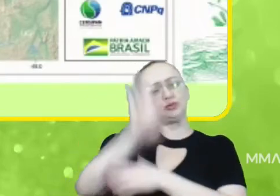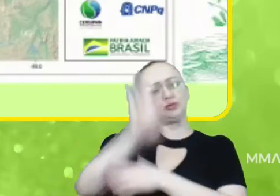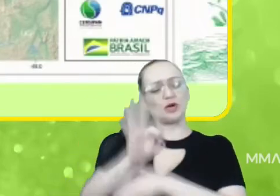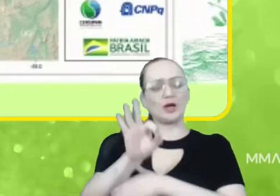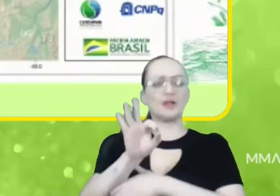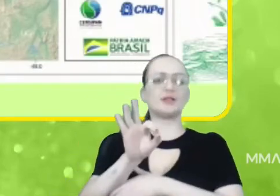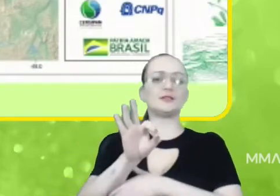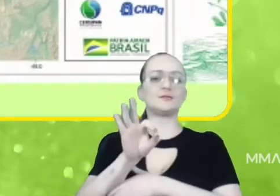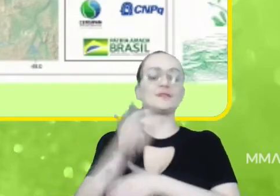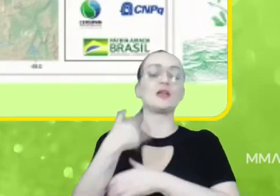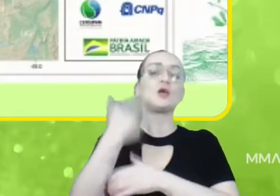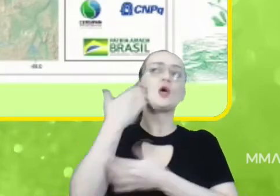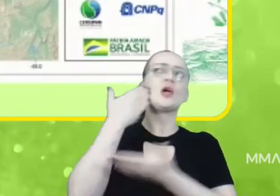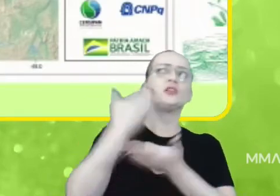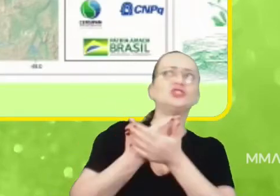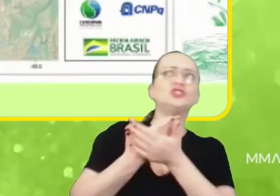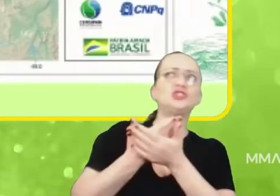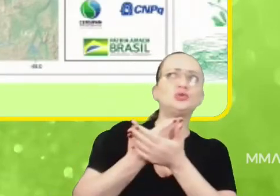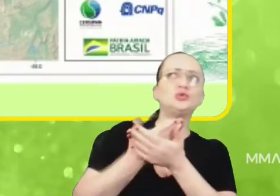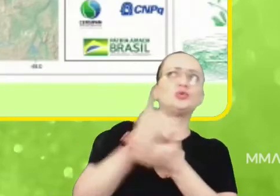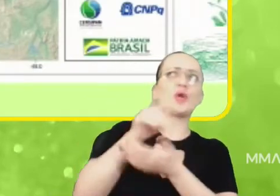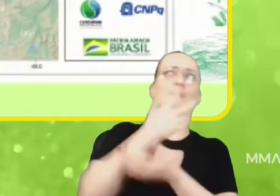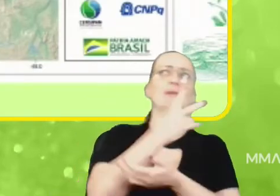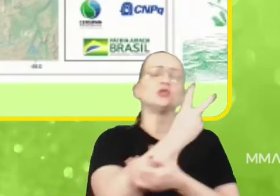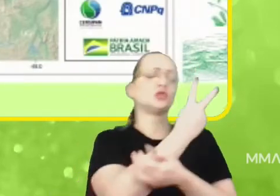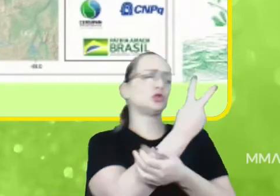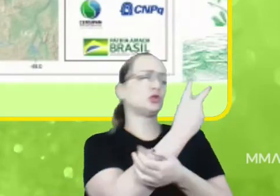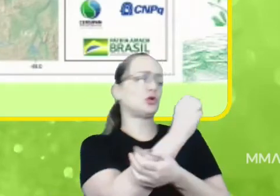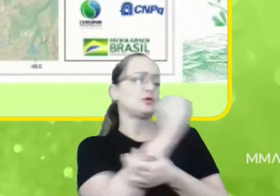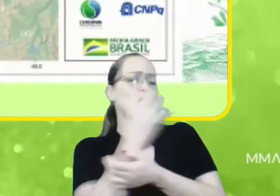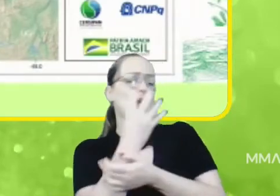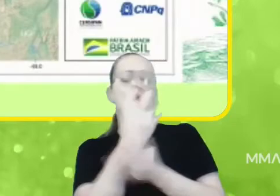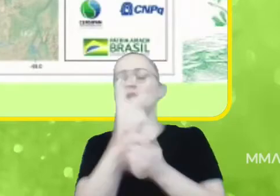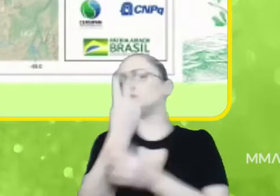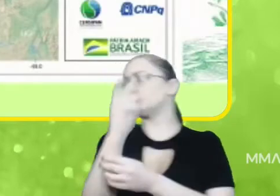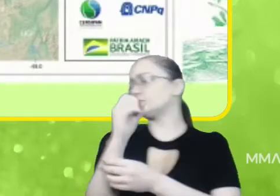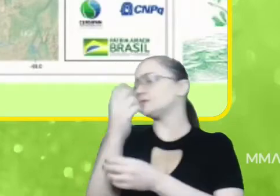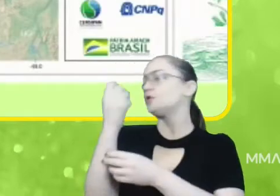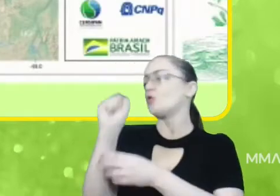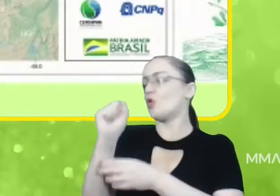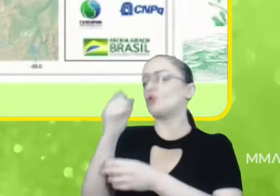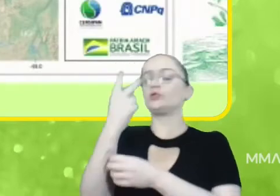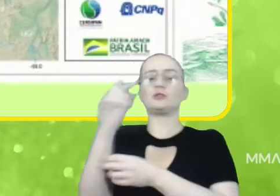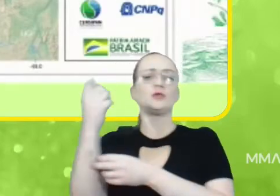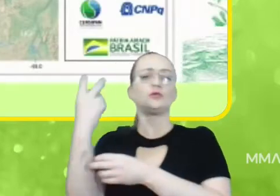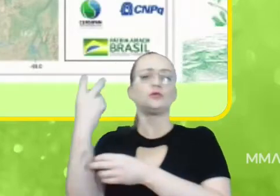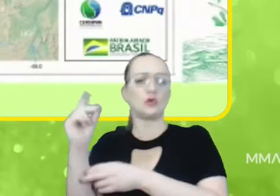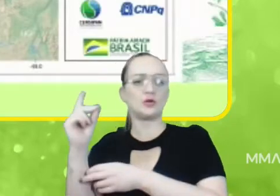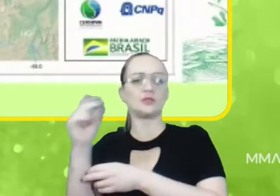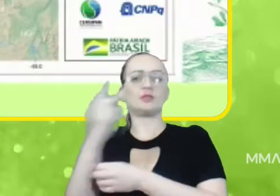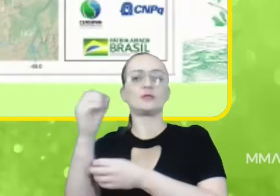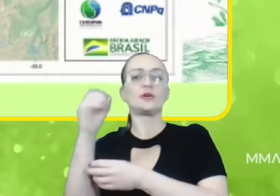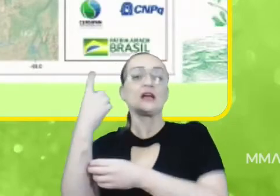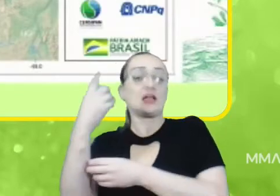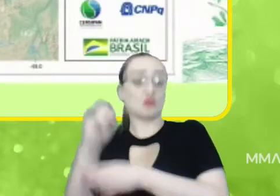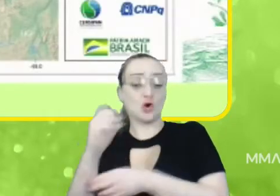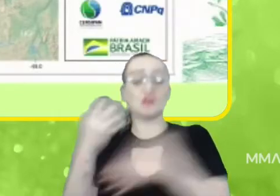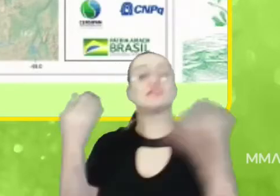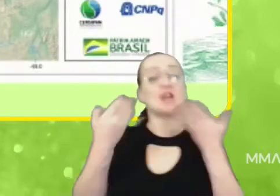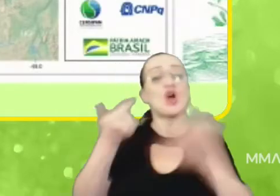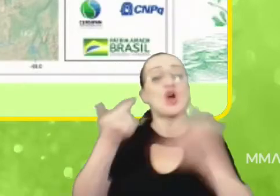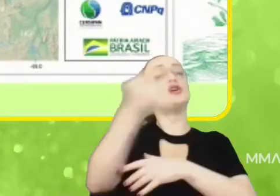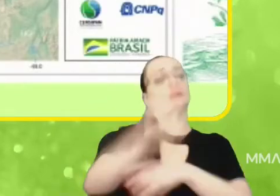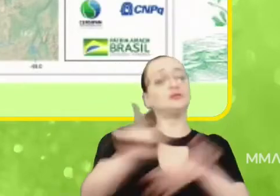se eu não me engano, acho que são nos anos de 2004, 2008, 2012, 2014, e agora eles estão trabalhando também para